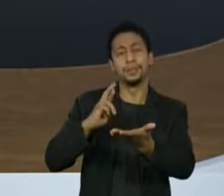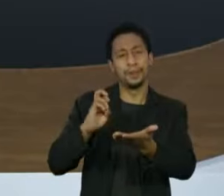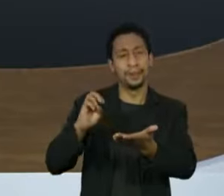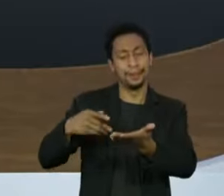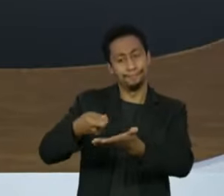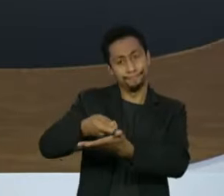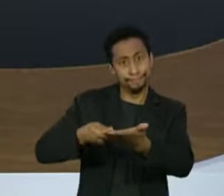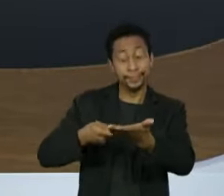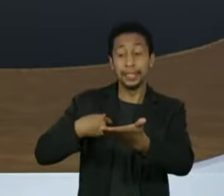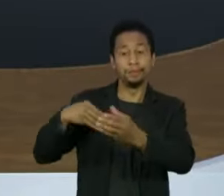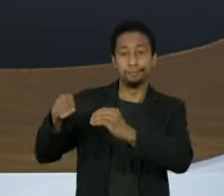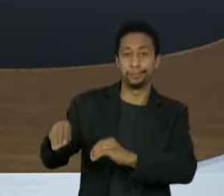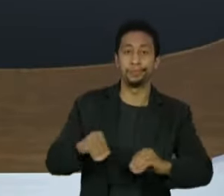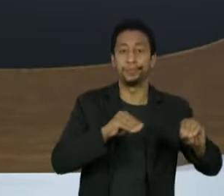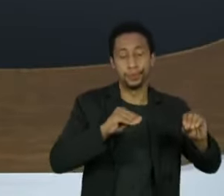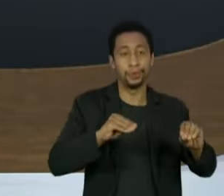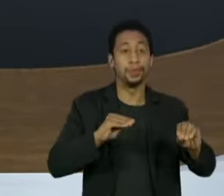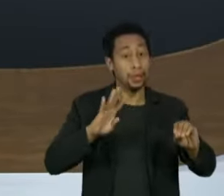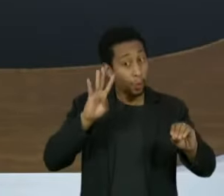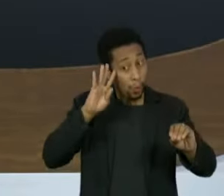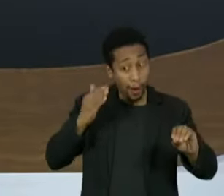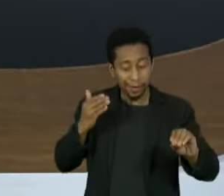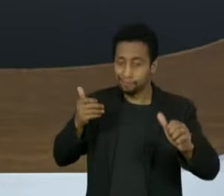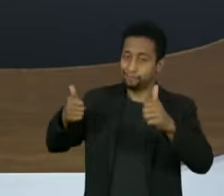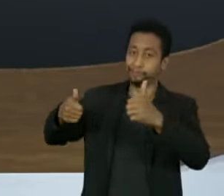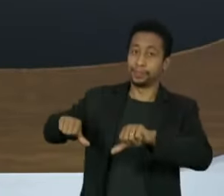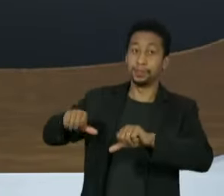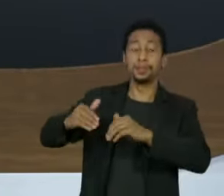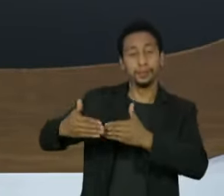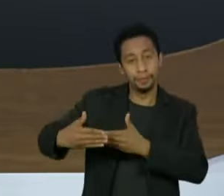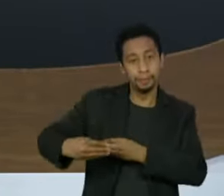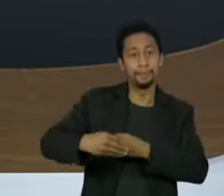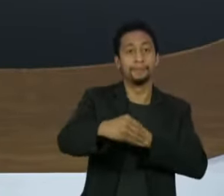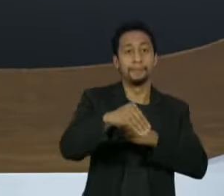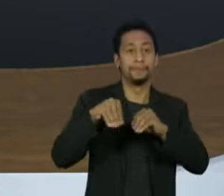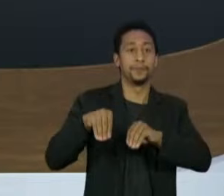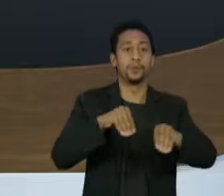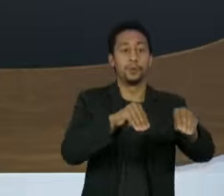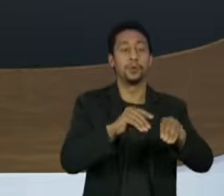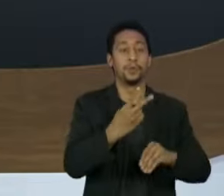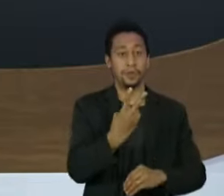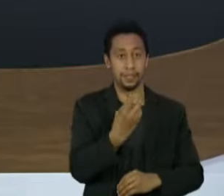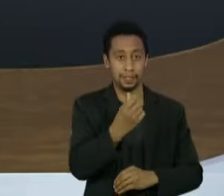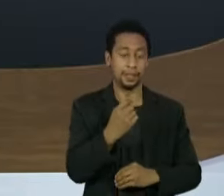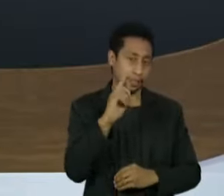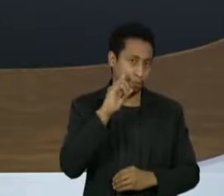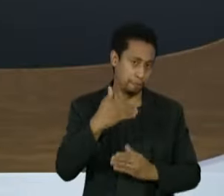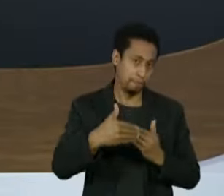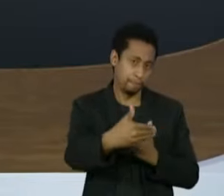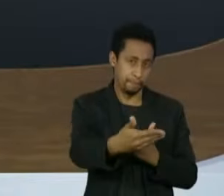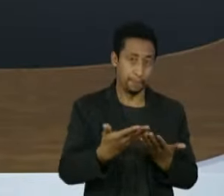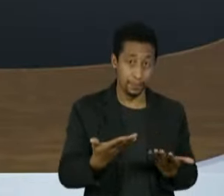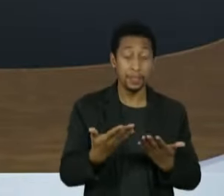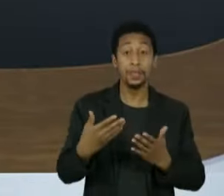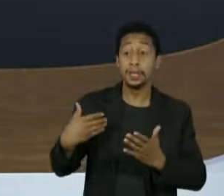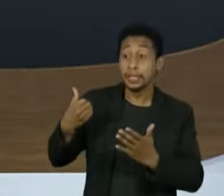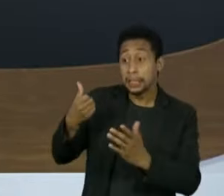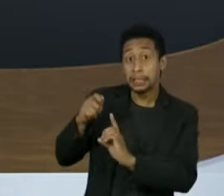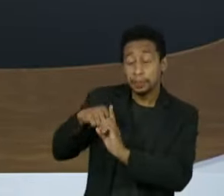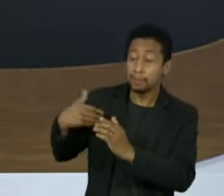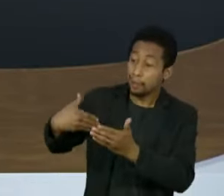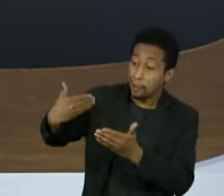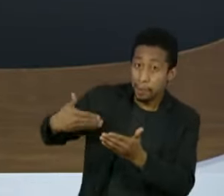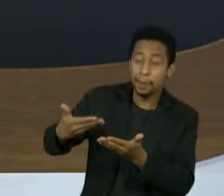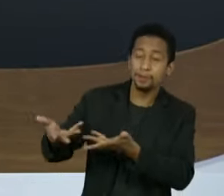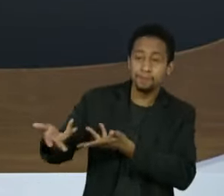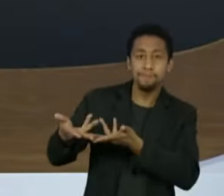quarta-feira, e será agora no próximo dia 26. Ao longo desses seis meses, nós trouxemos aqui, ao centro do Roda